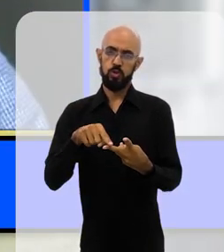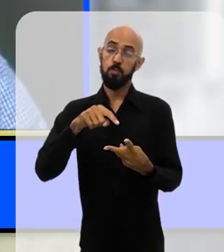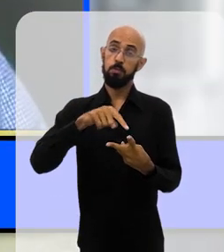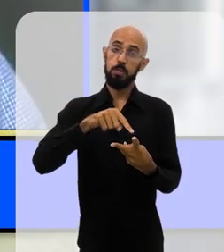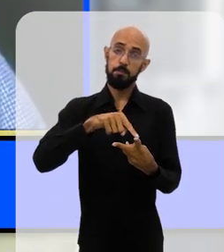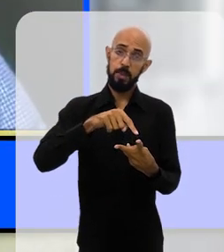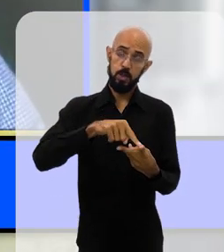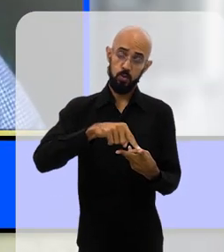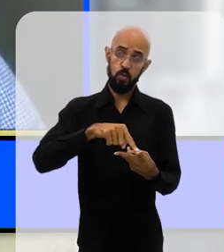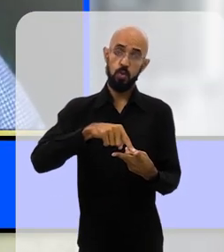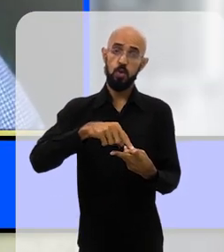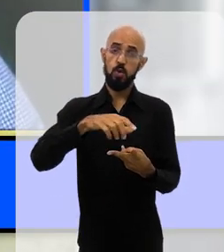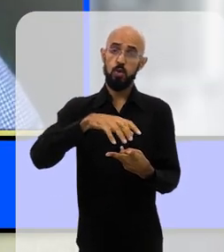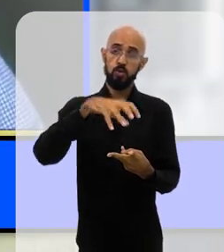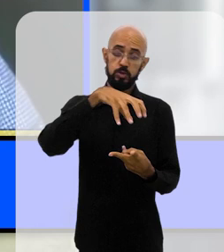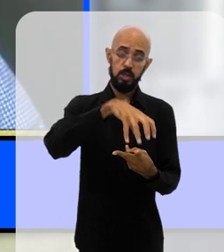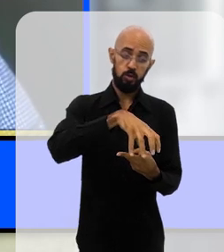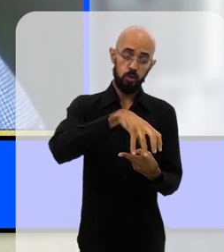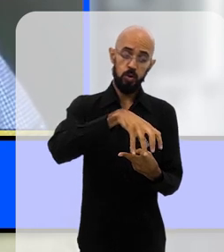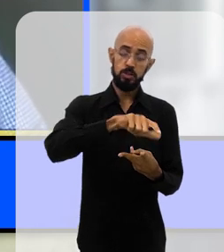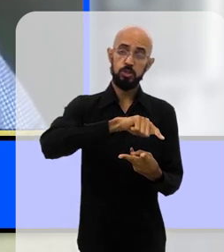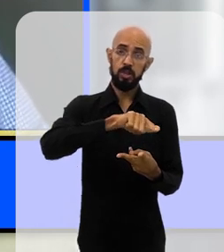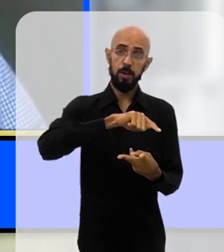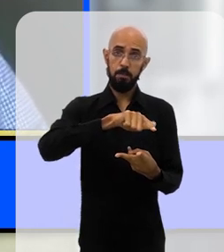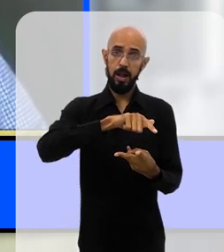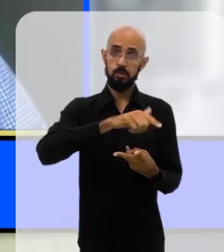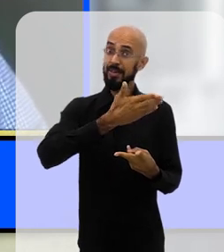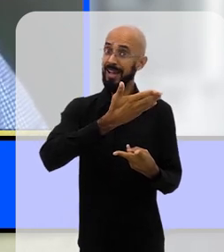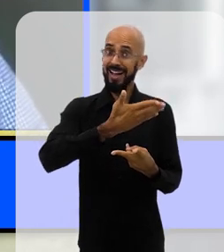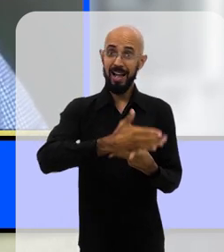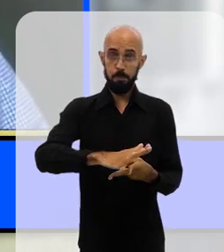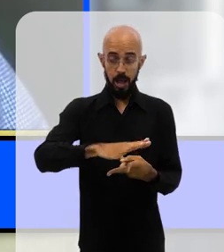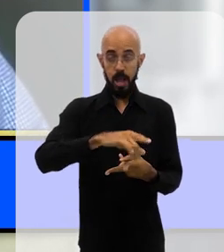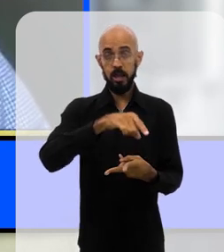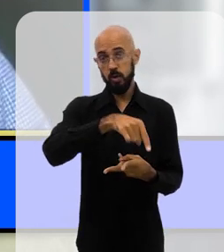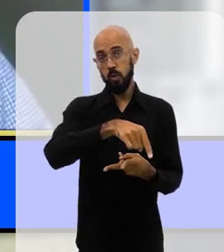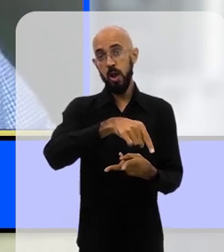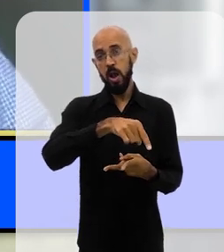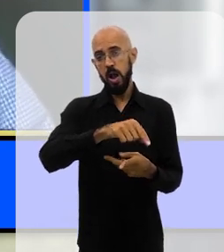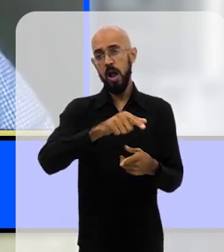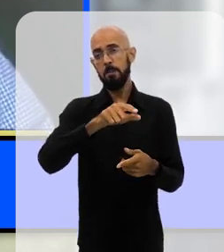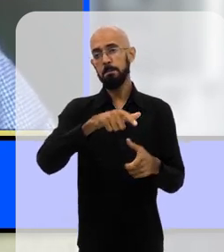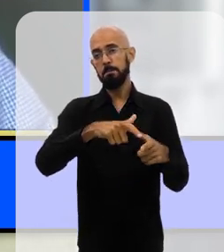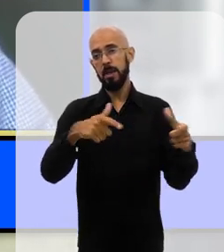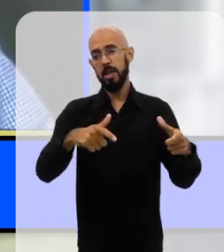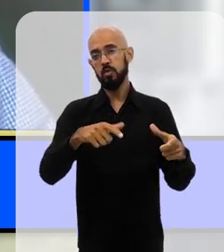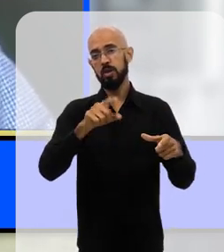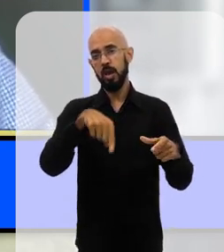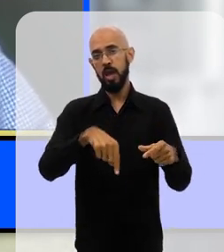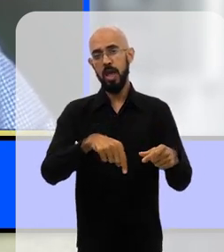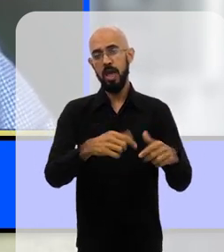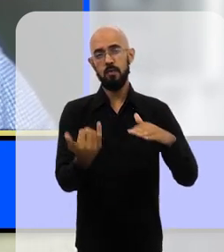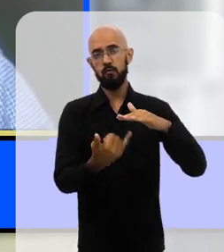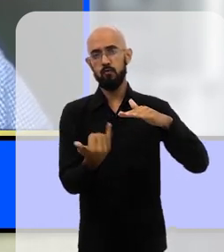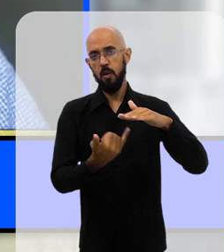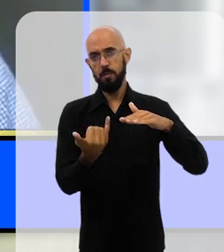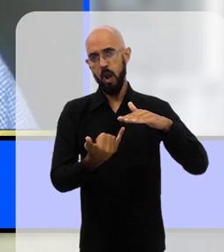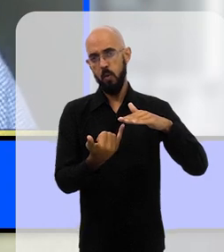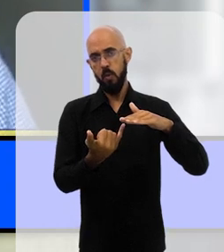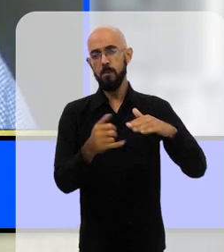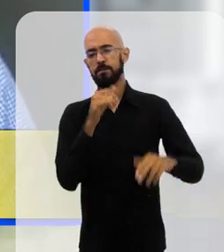postos de trabalho que foram dizimados durante a pandemia, um número considerável eram postos de trabalhos